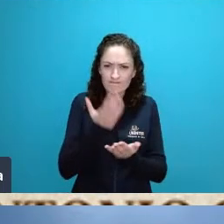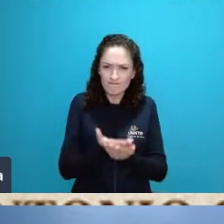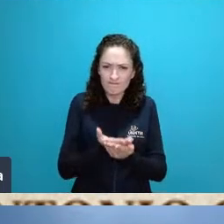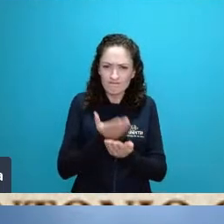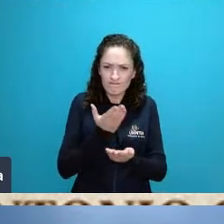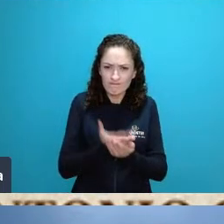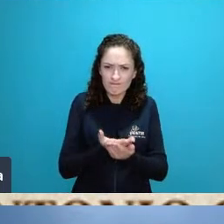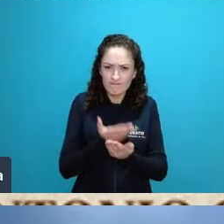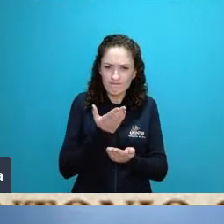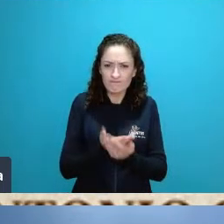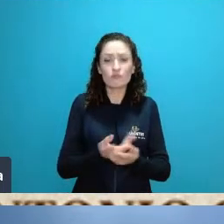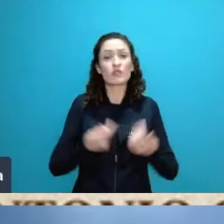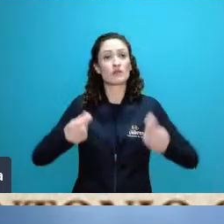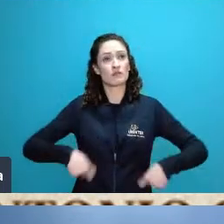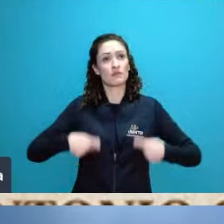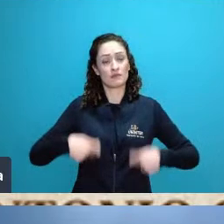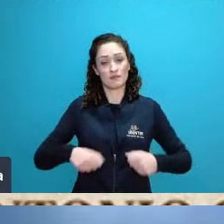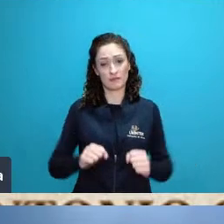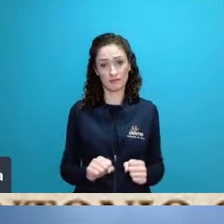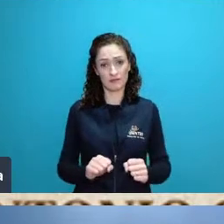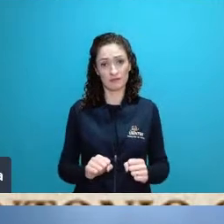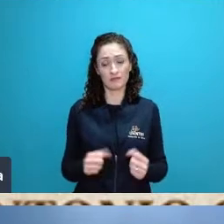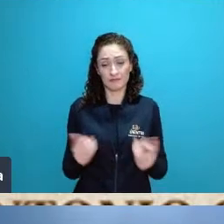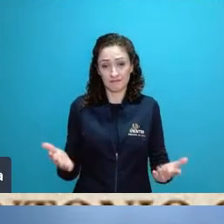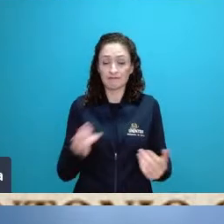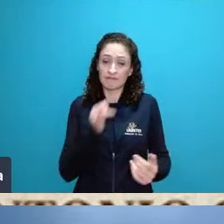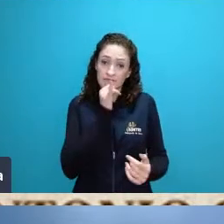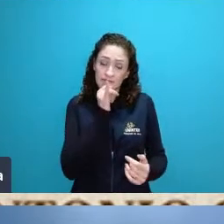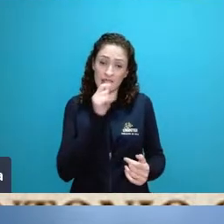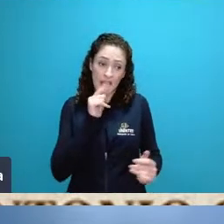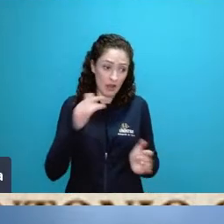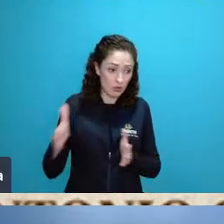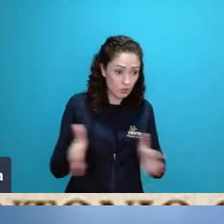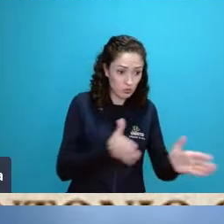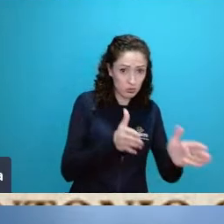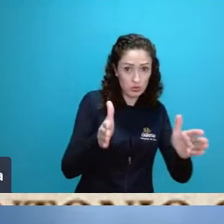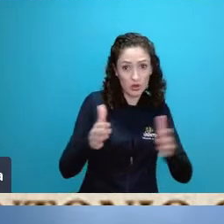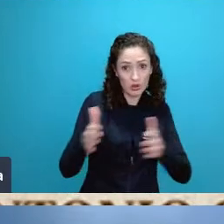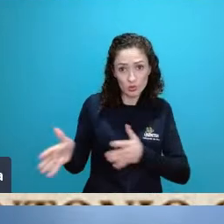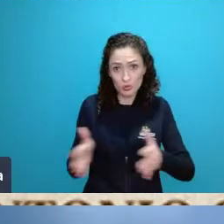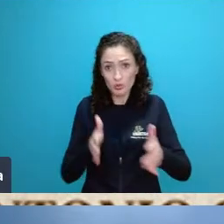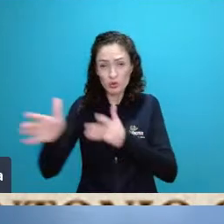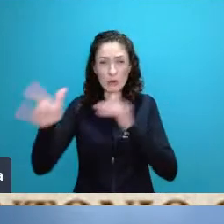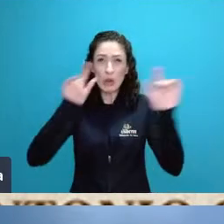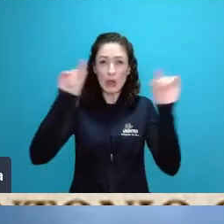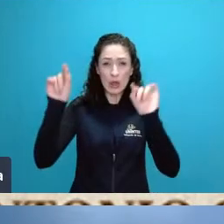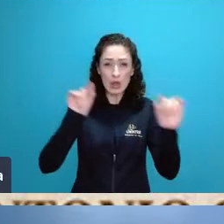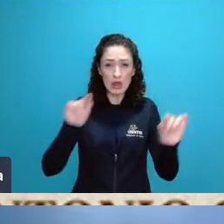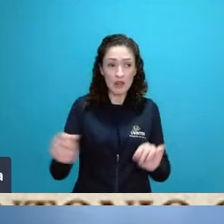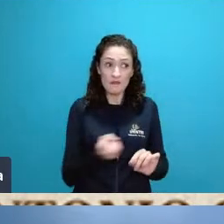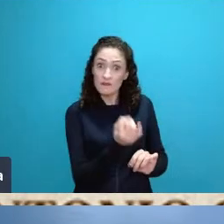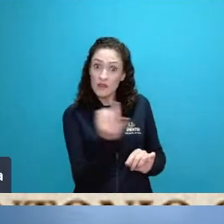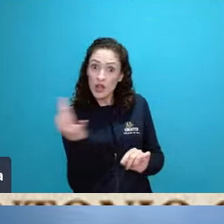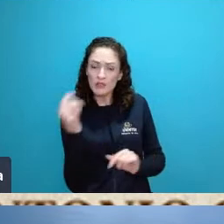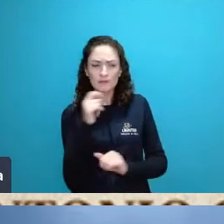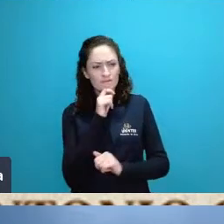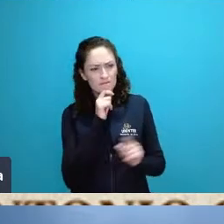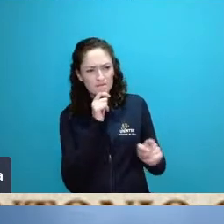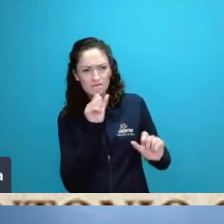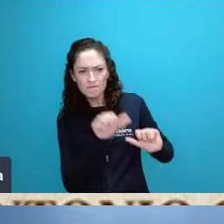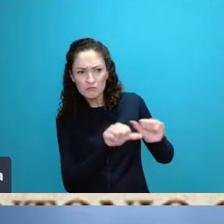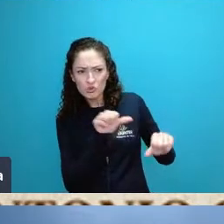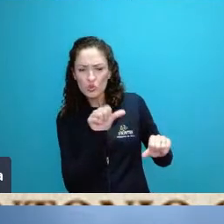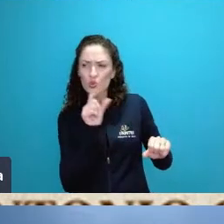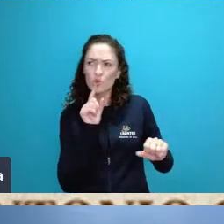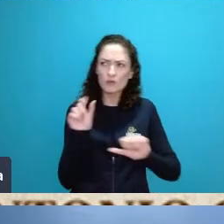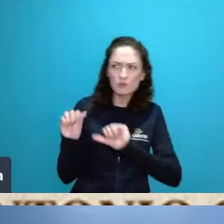você tem determinadas atividades numa bacia hidrográfica ela restringe a outras então nós teríamos que estar